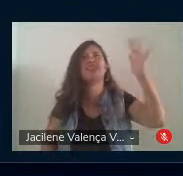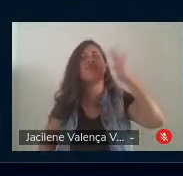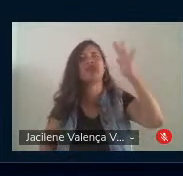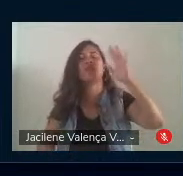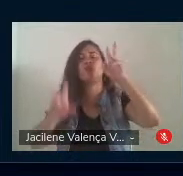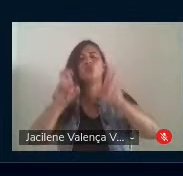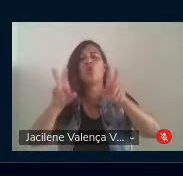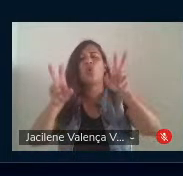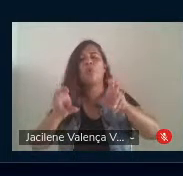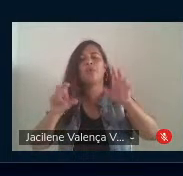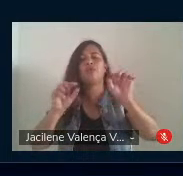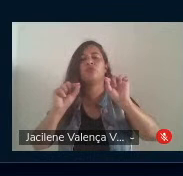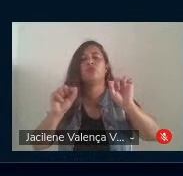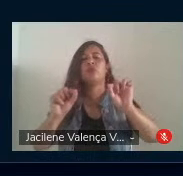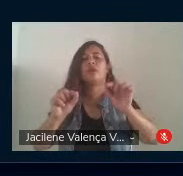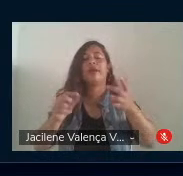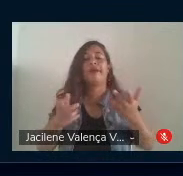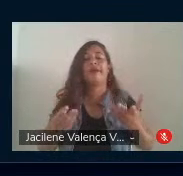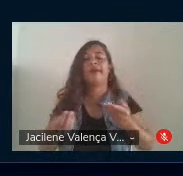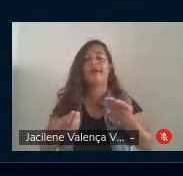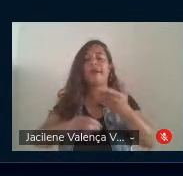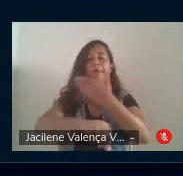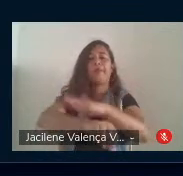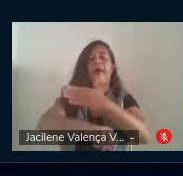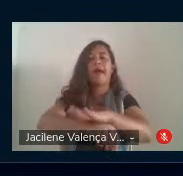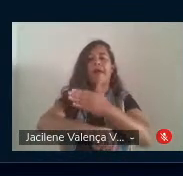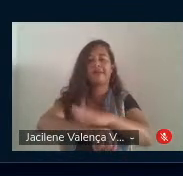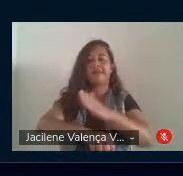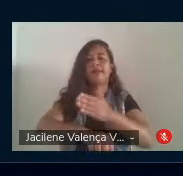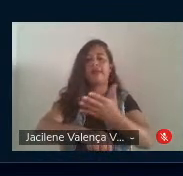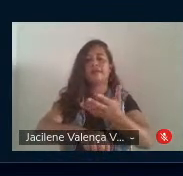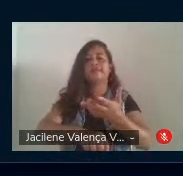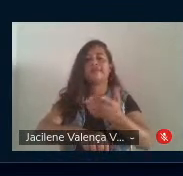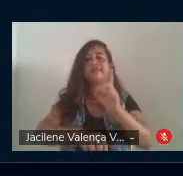as práticas que eram